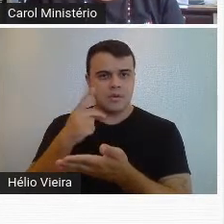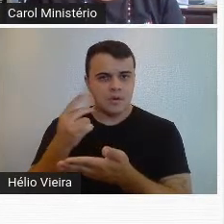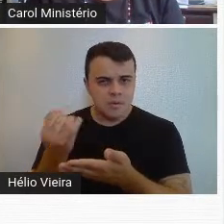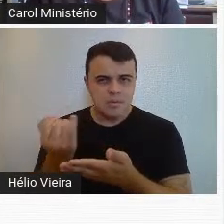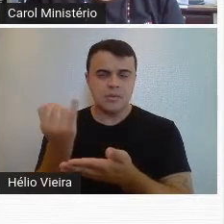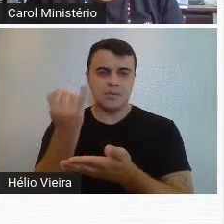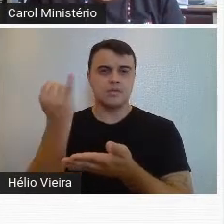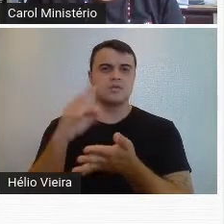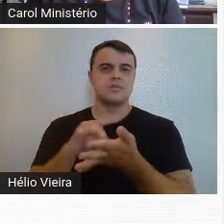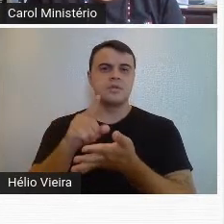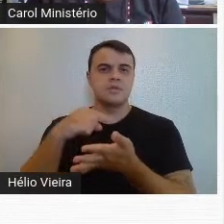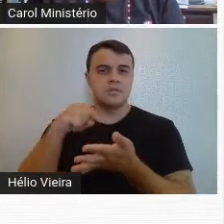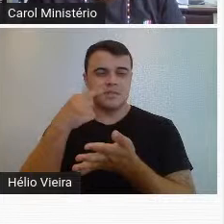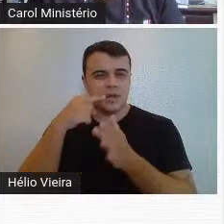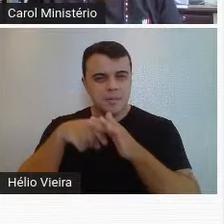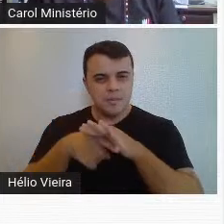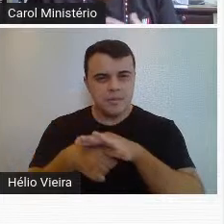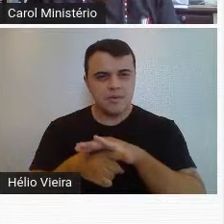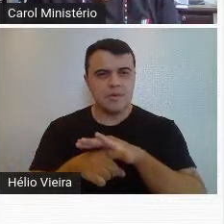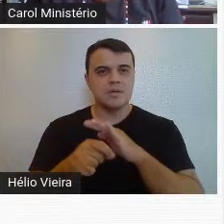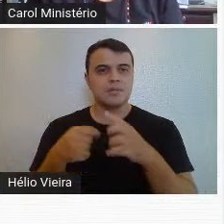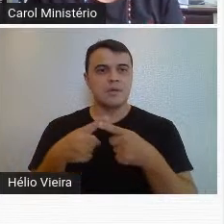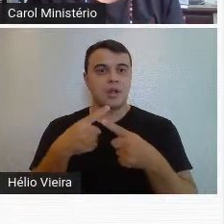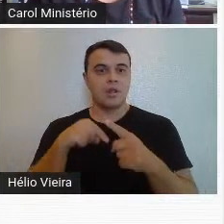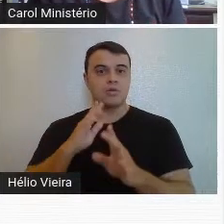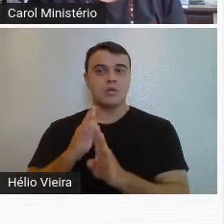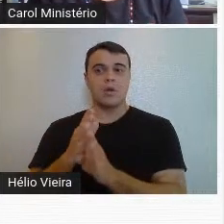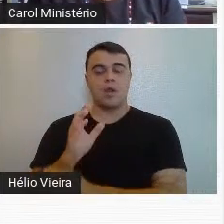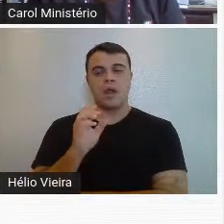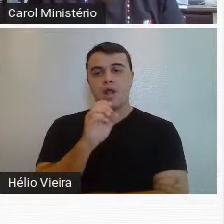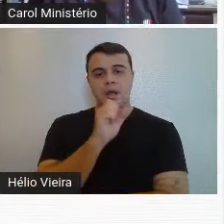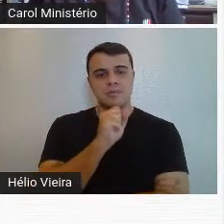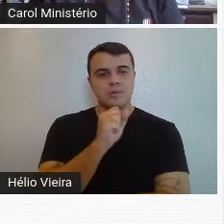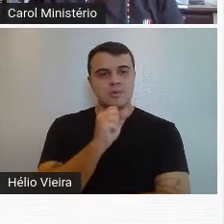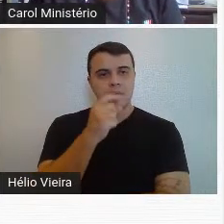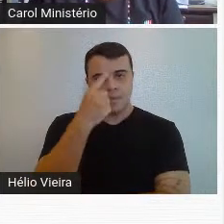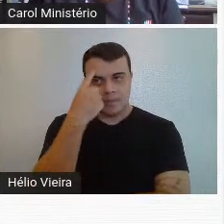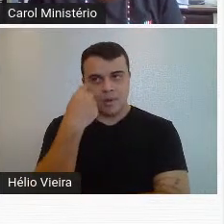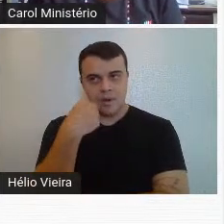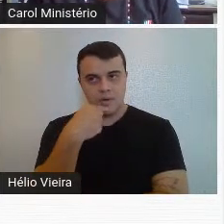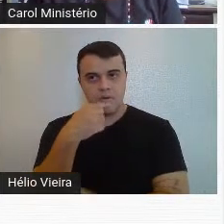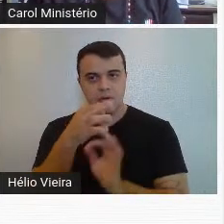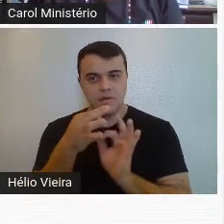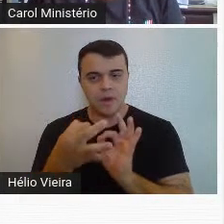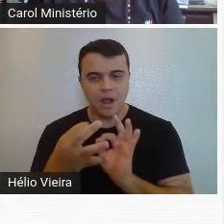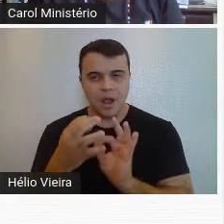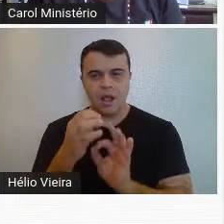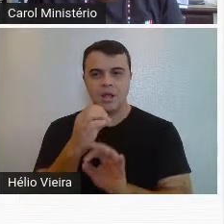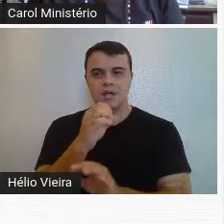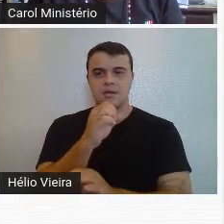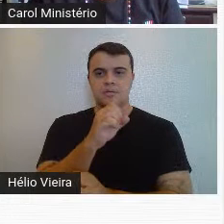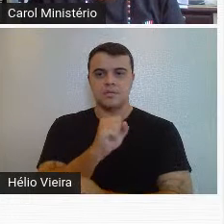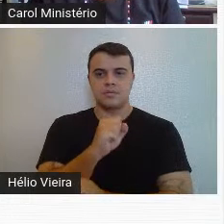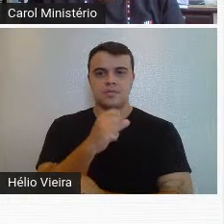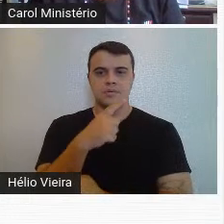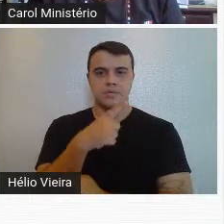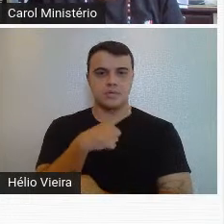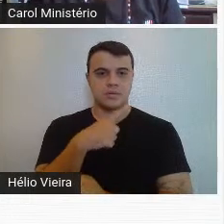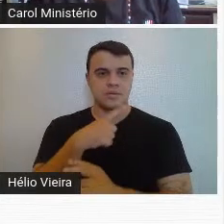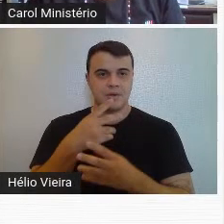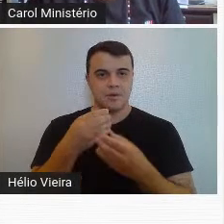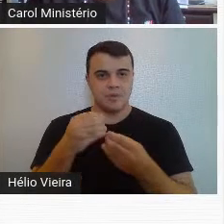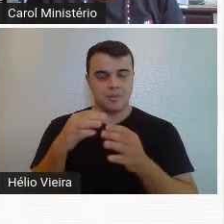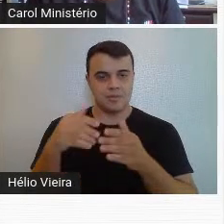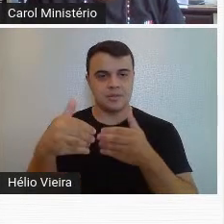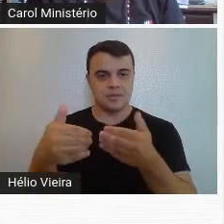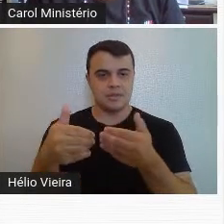importante, depois, para quem quiser se aprofundar, porque o nosso encontro é muito rápido, meia hora para falar muito rápido, de um assunto tão extenso.